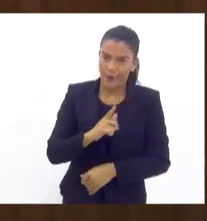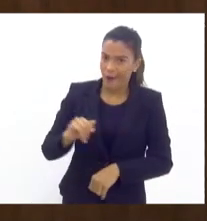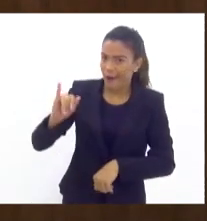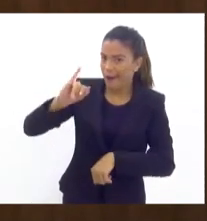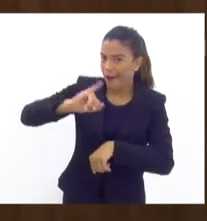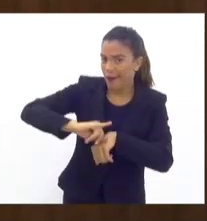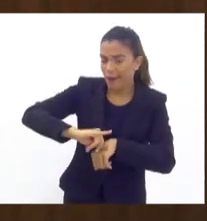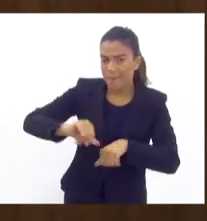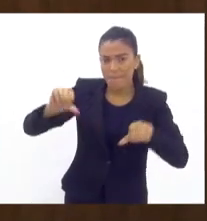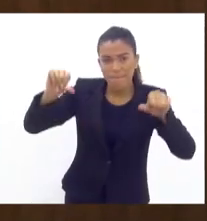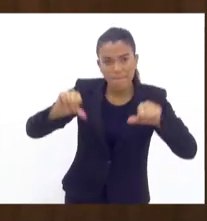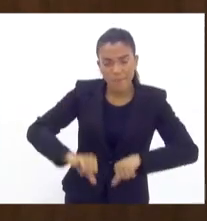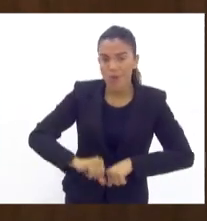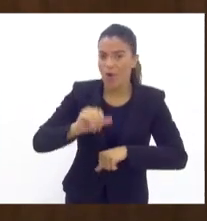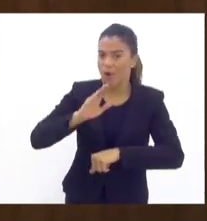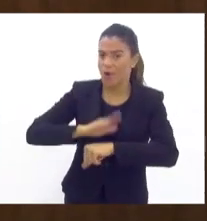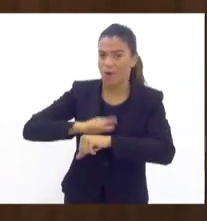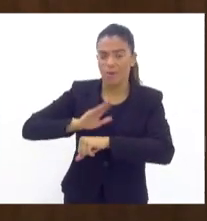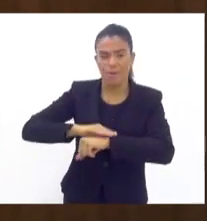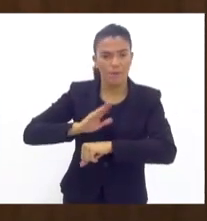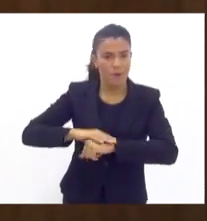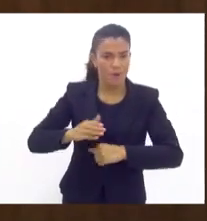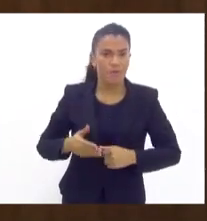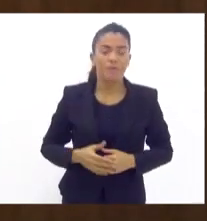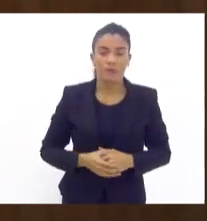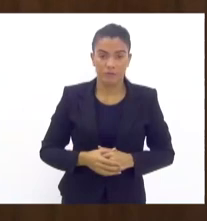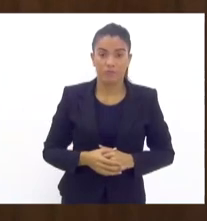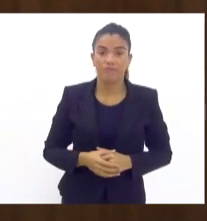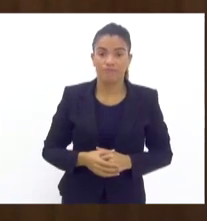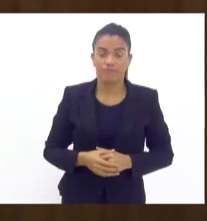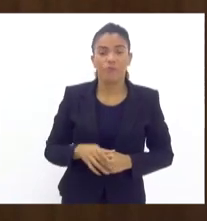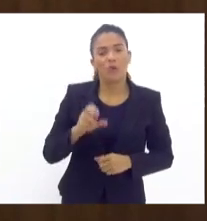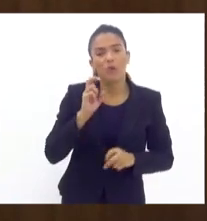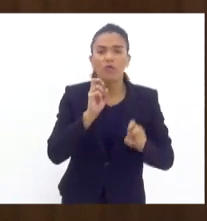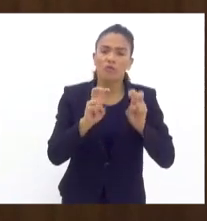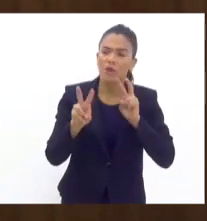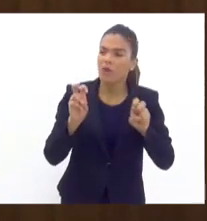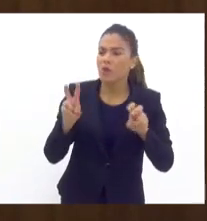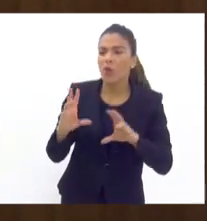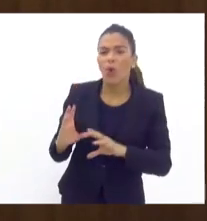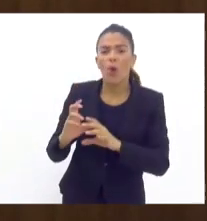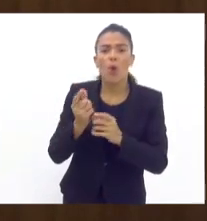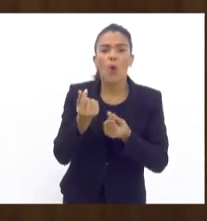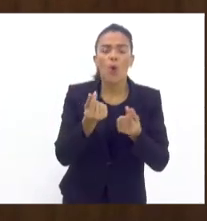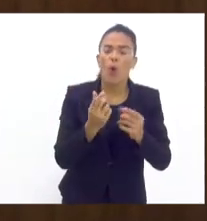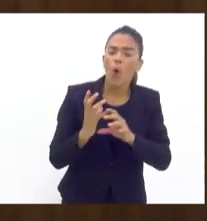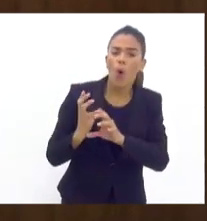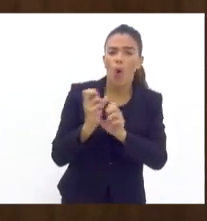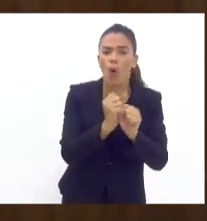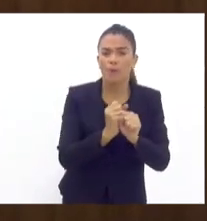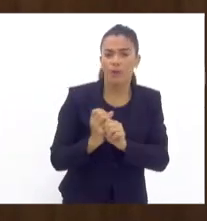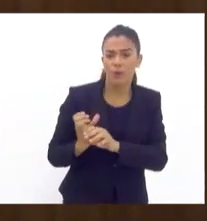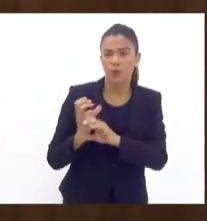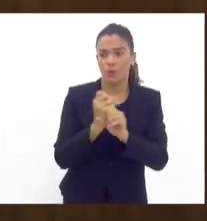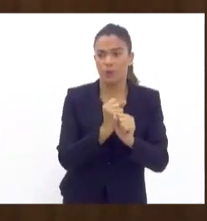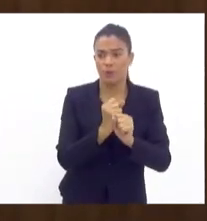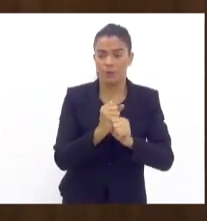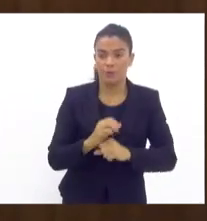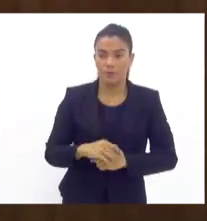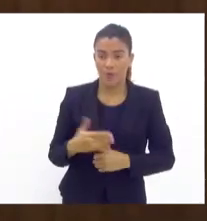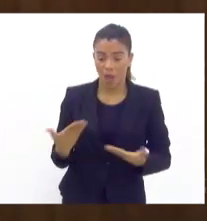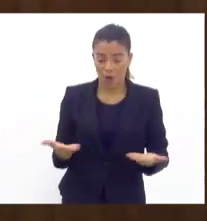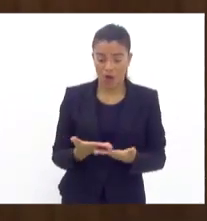passando o pior momento que poderia passar. É só ver os números. E, ao mesmo tempo que estamos aqui